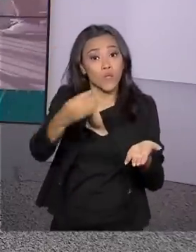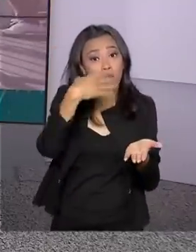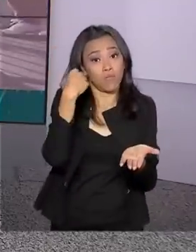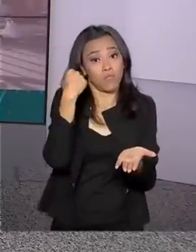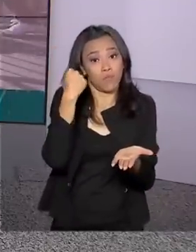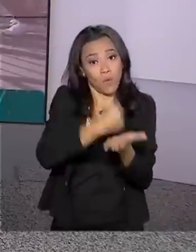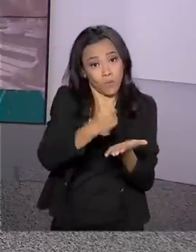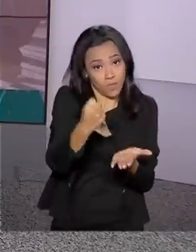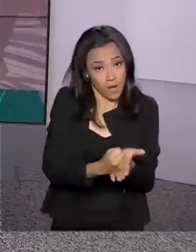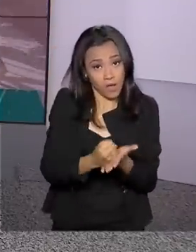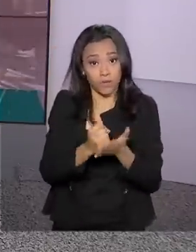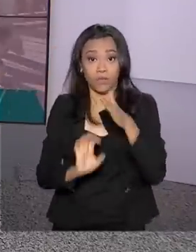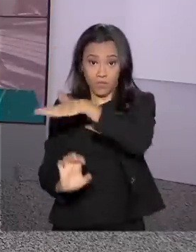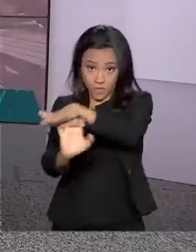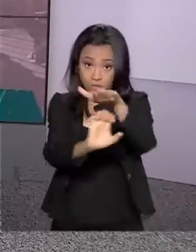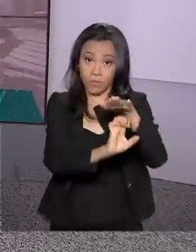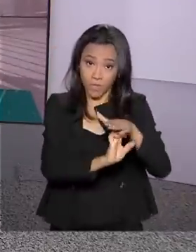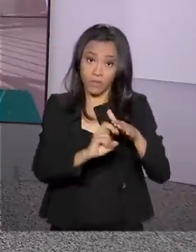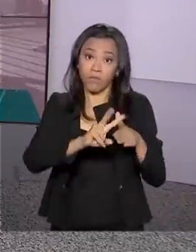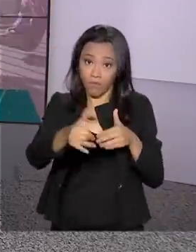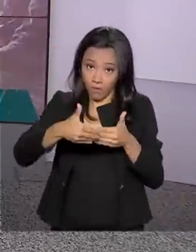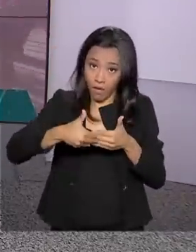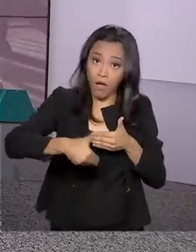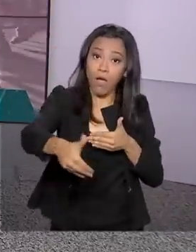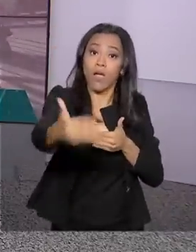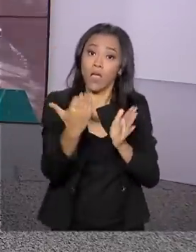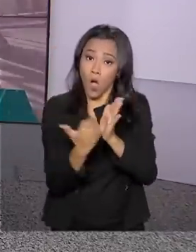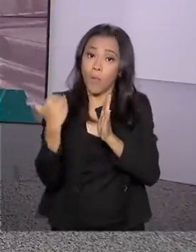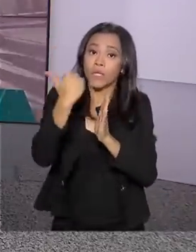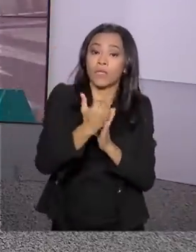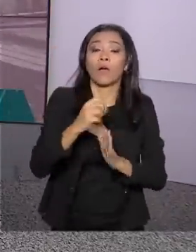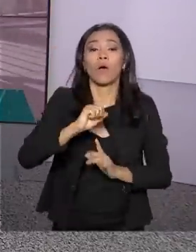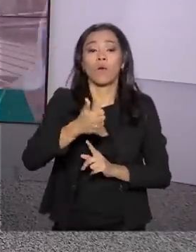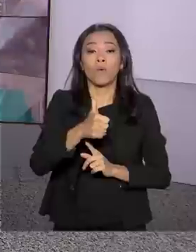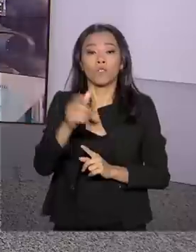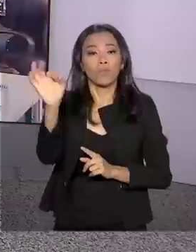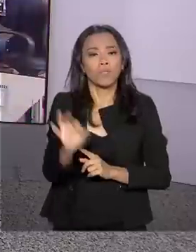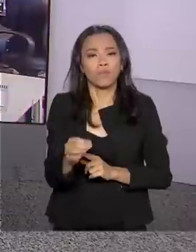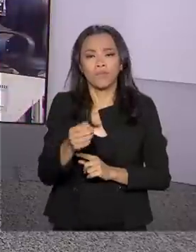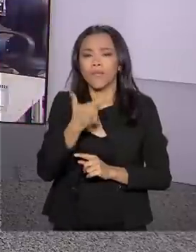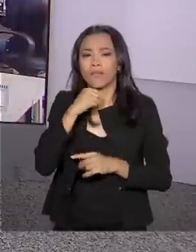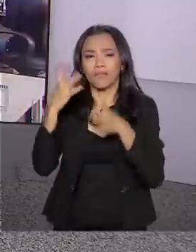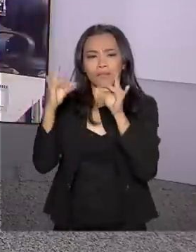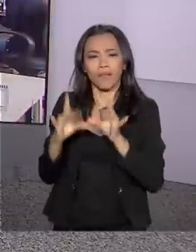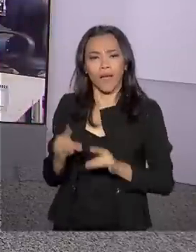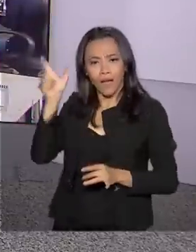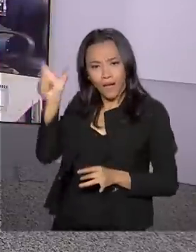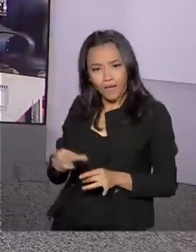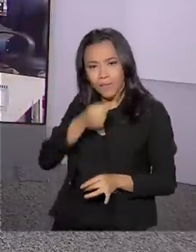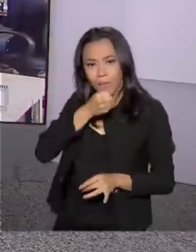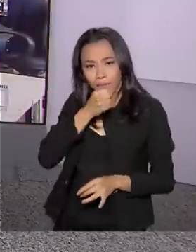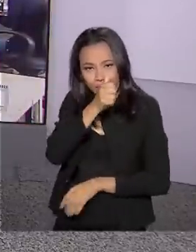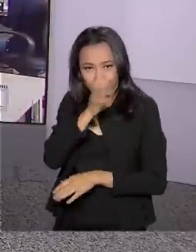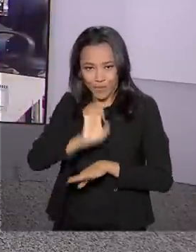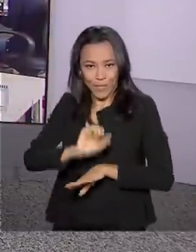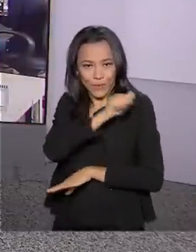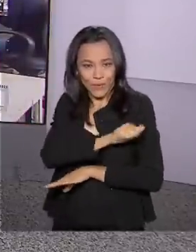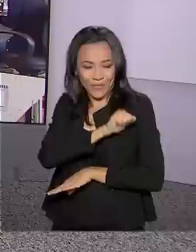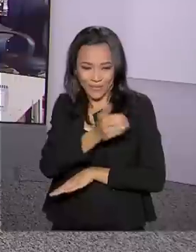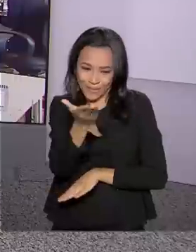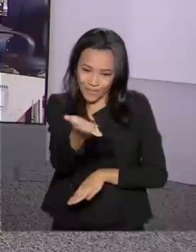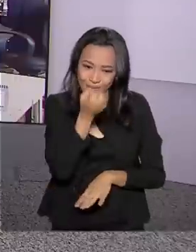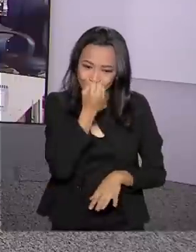nas agências devem crescer 11%. Quem tem os detalhes é Marcelo Castilho, lá do Rio de Janeiro. Bom dia,